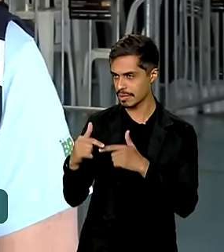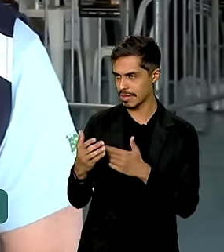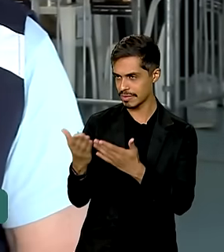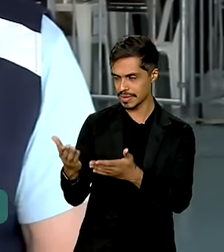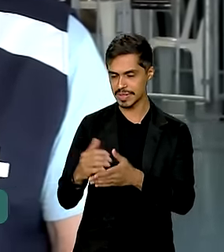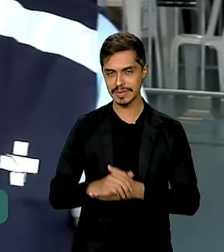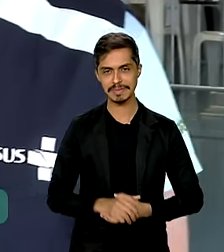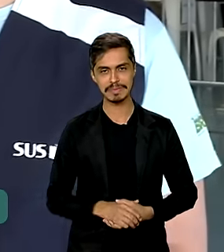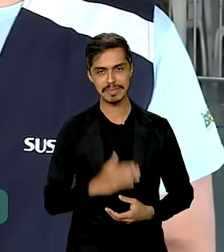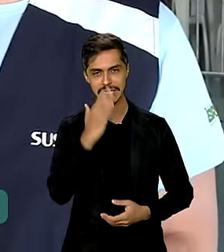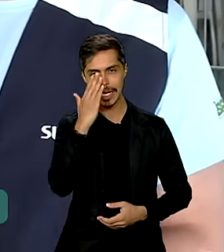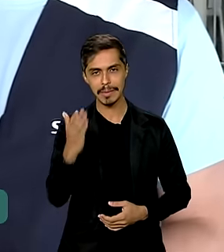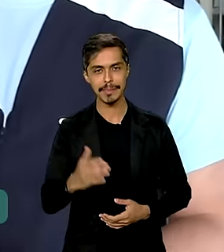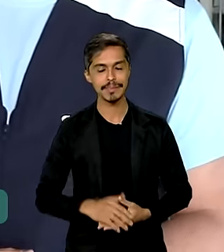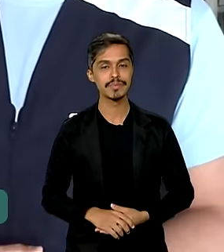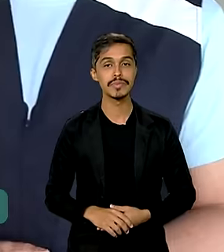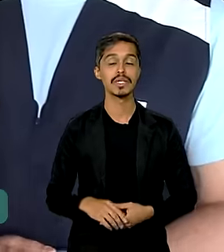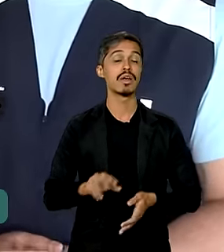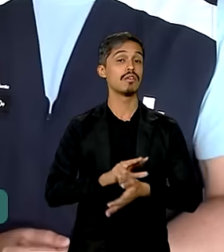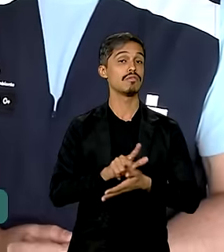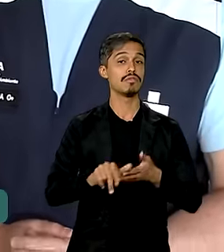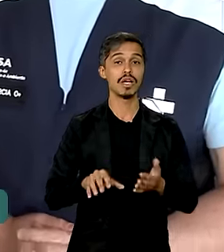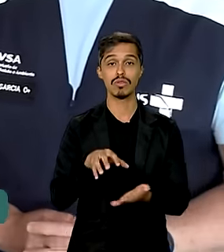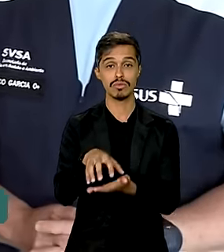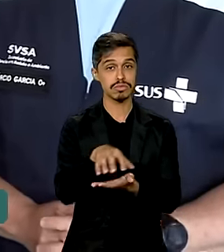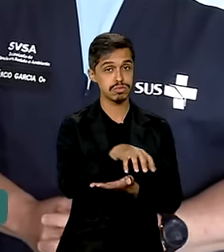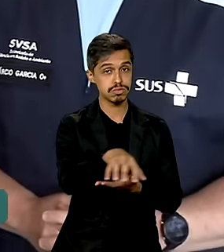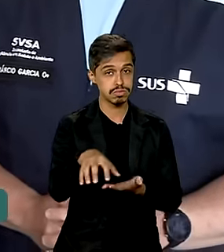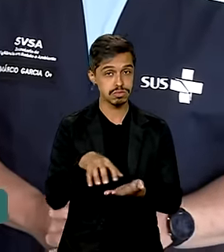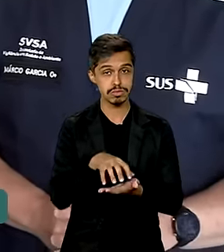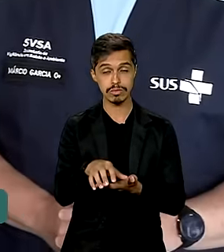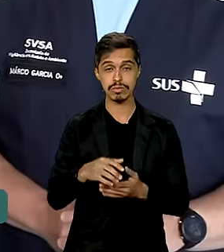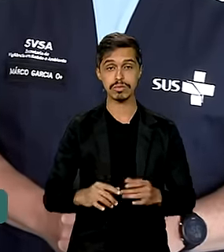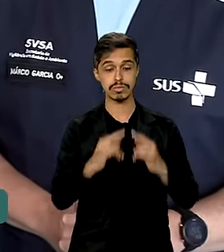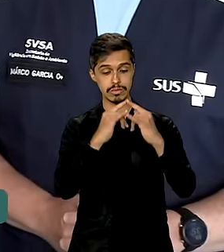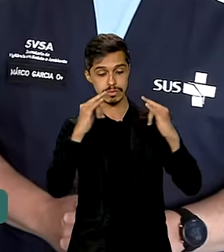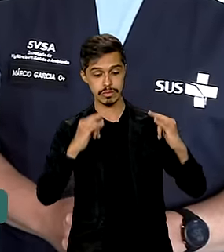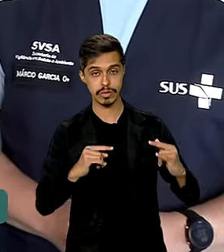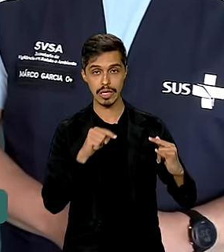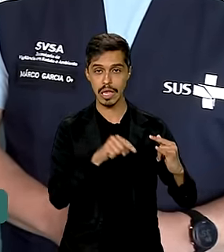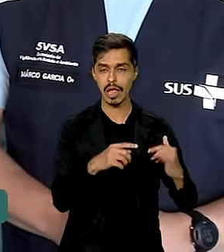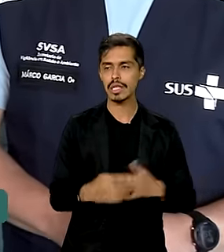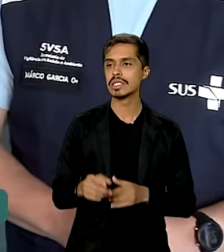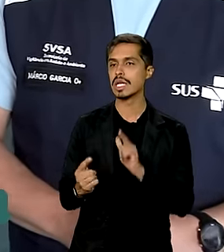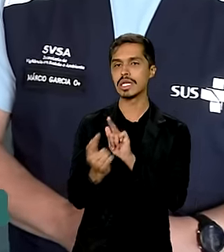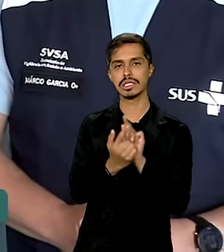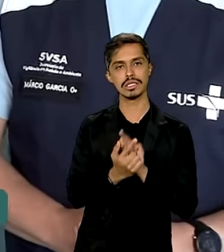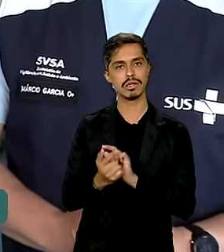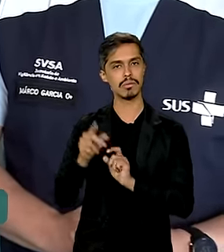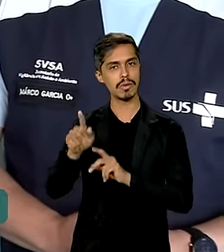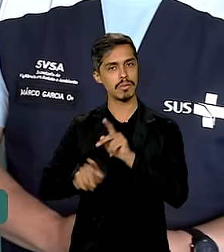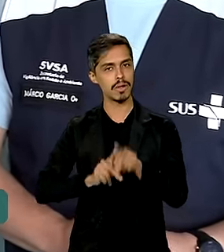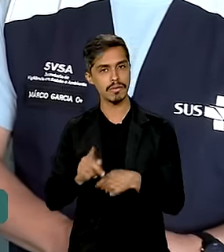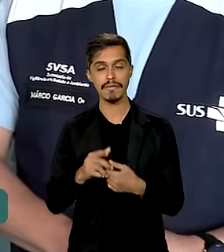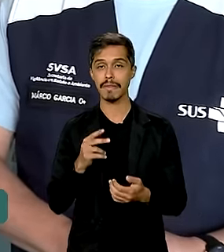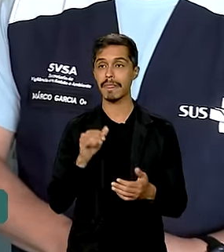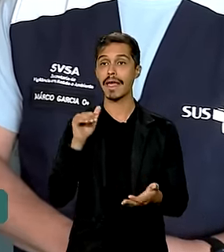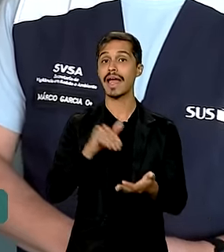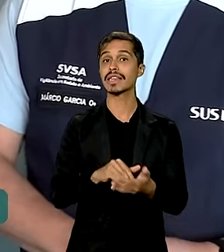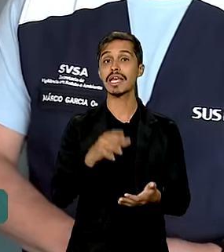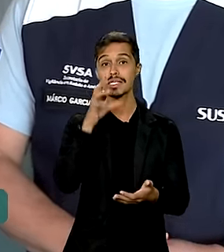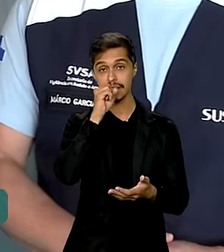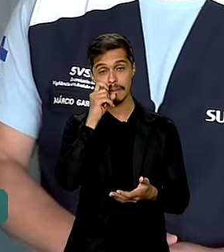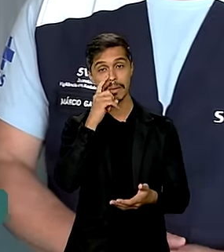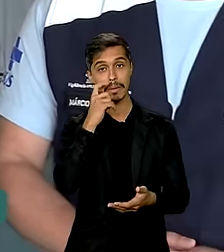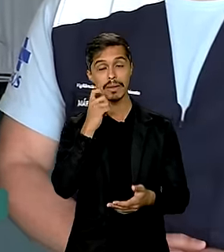aí. São vários órgãos, várias tendas aqui para atender a população, e que vai até o sábado.